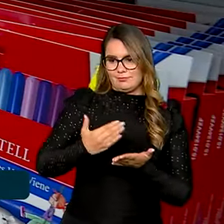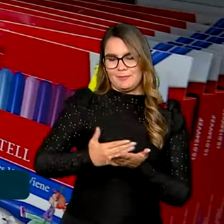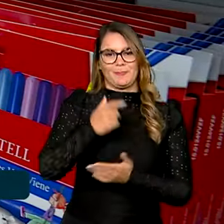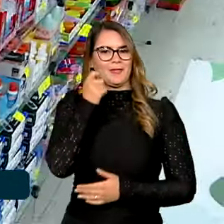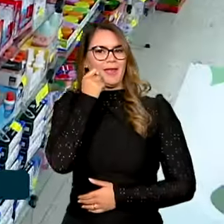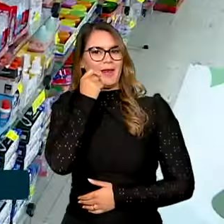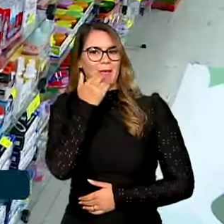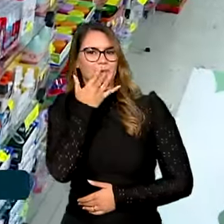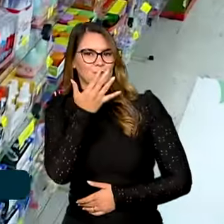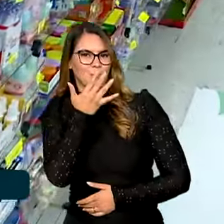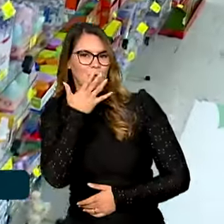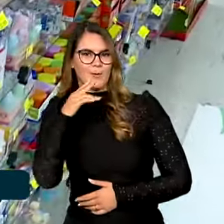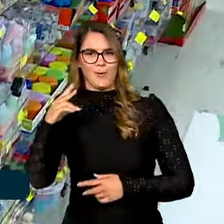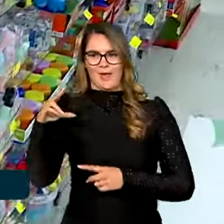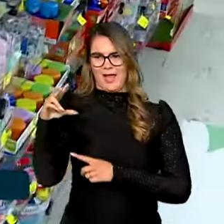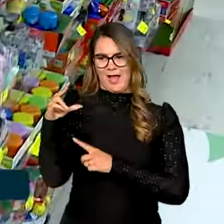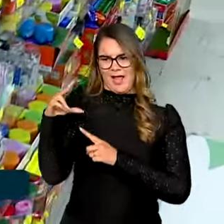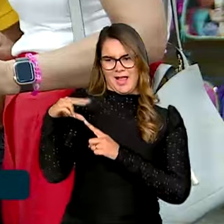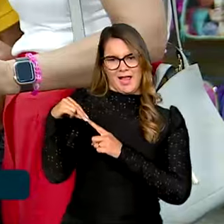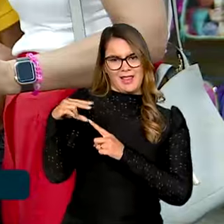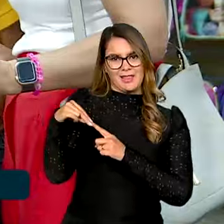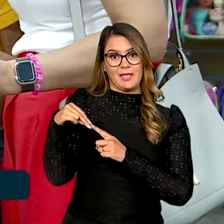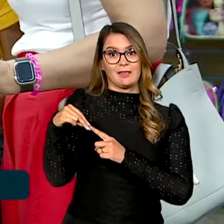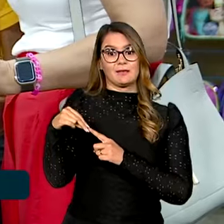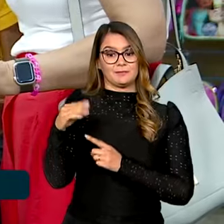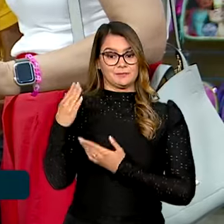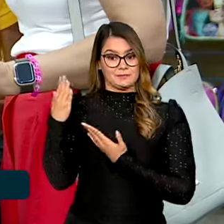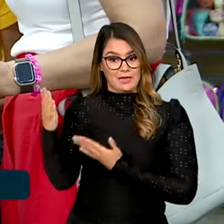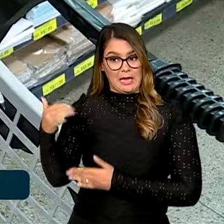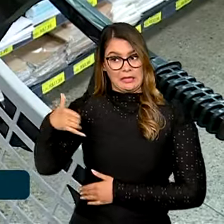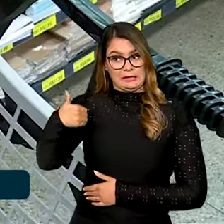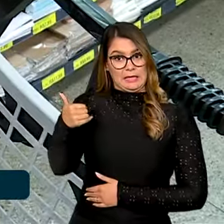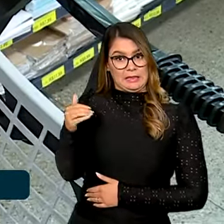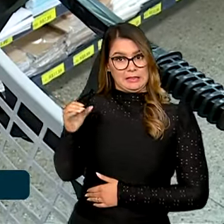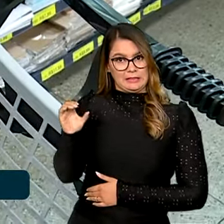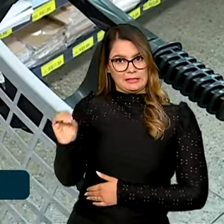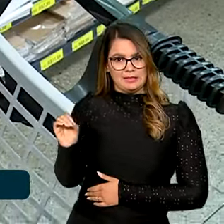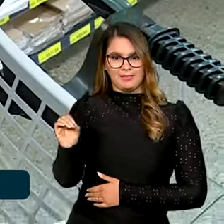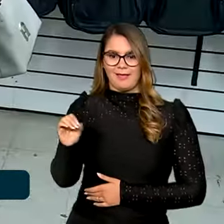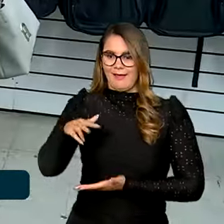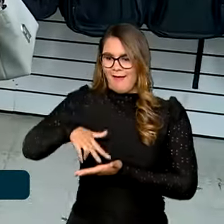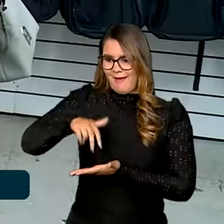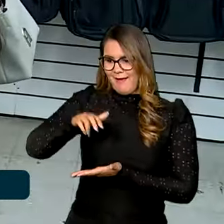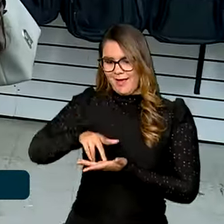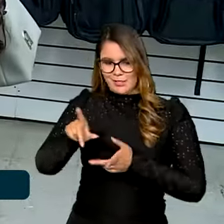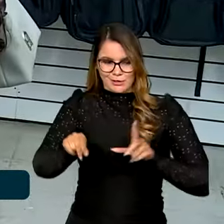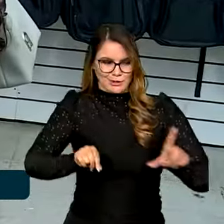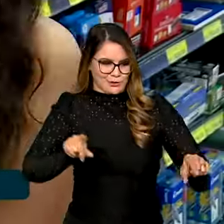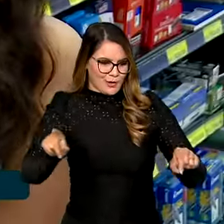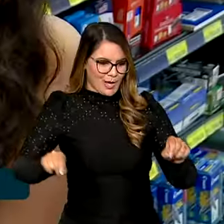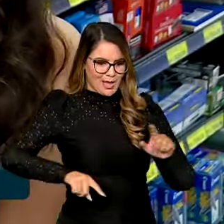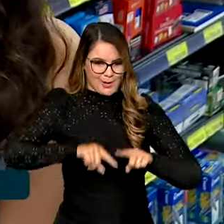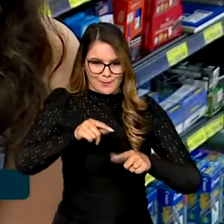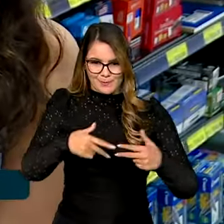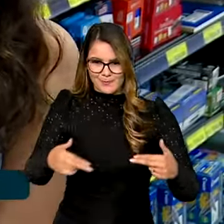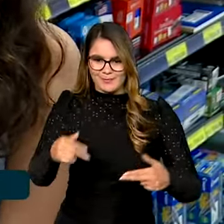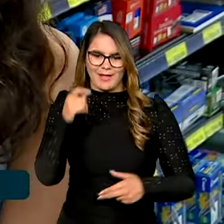lápis coloridos e canetas de vários tipos, a Fernanda, de 10 anos, se diverte escolhendo o material escolar.